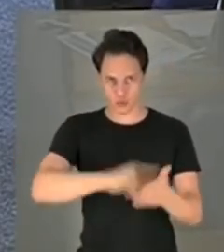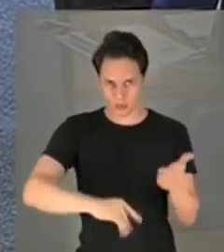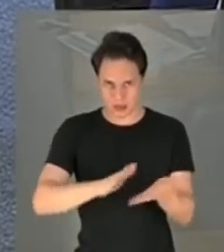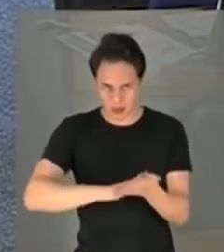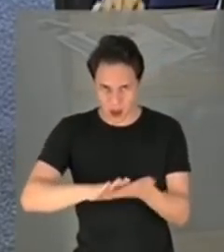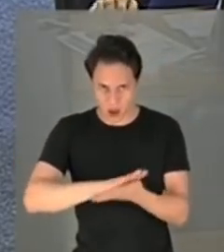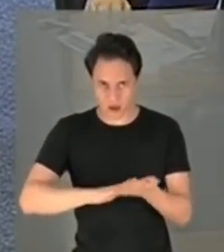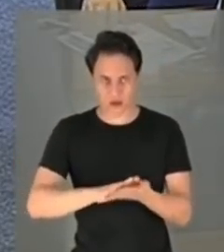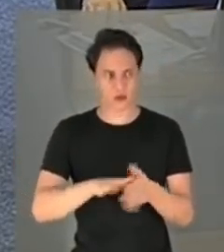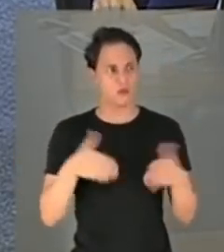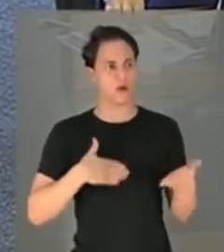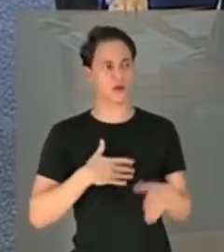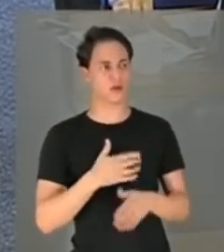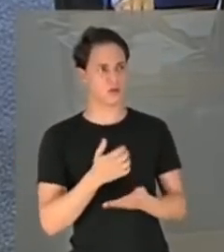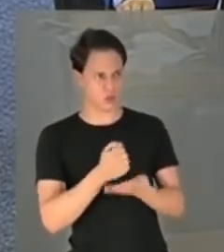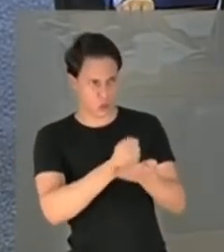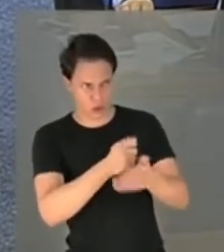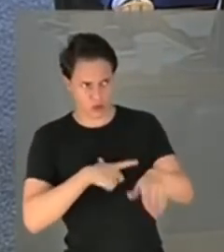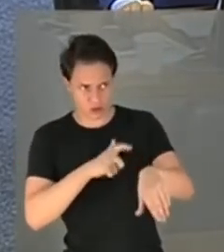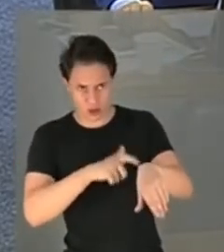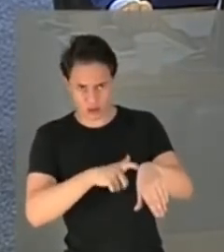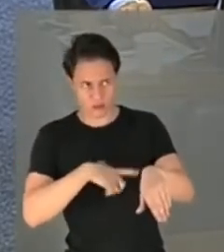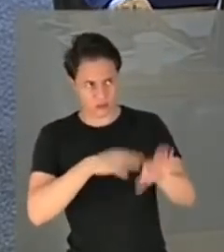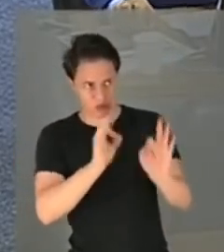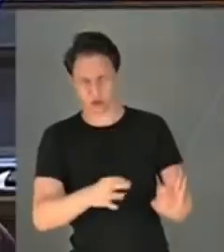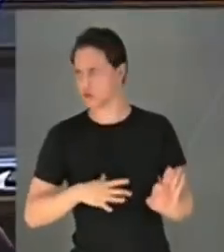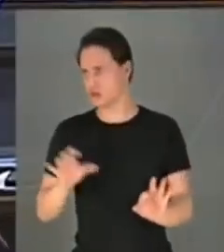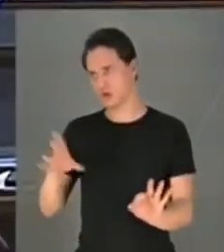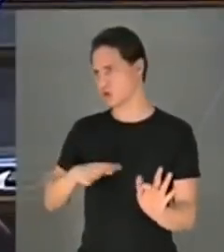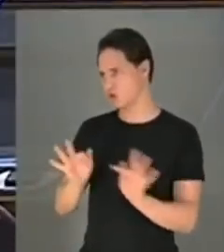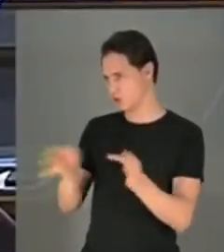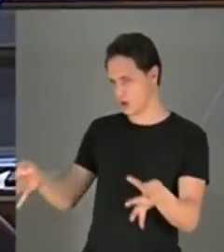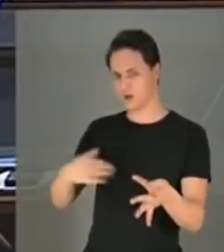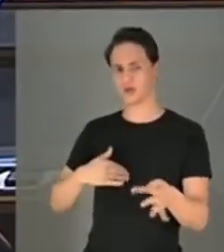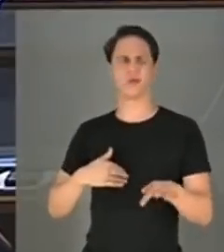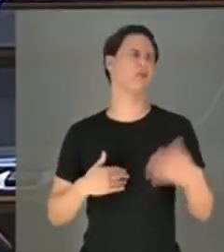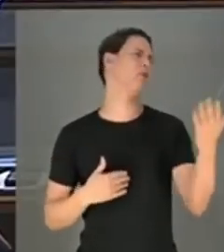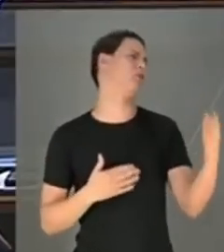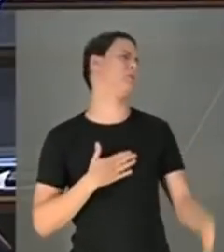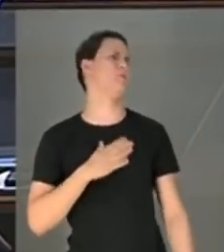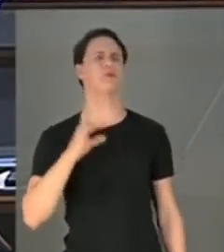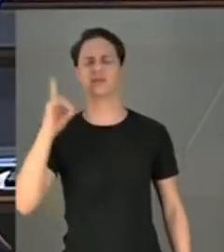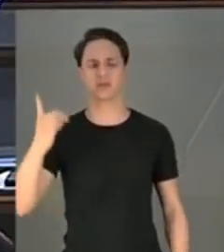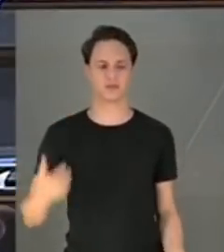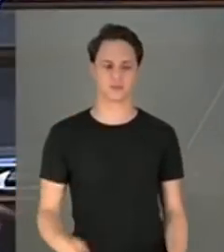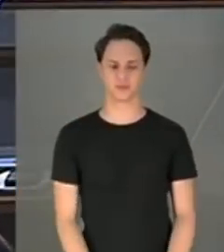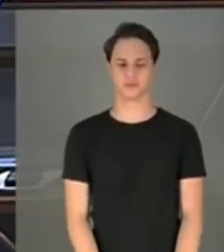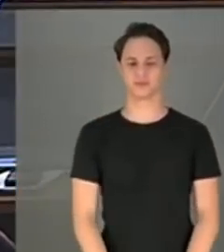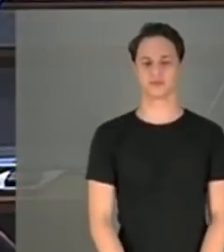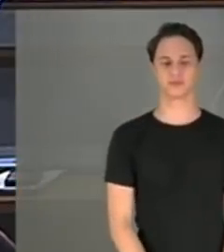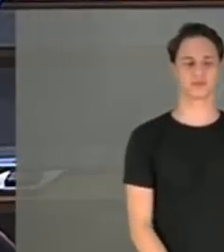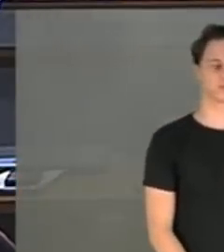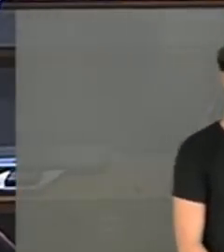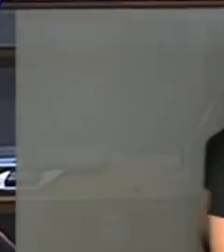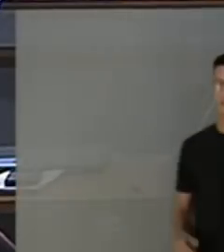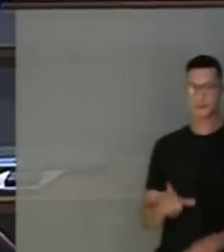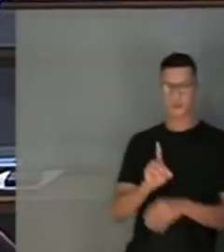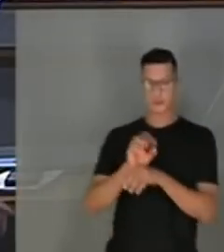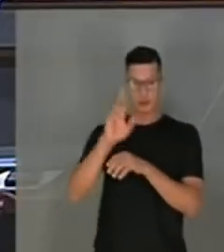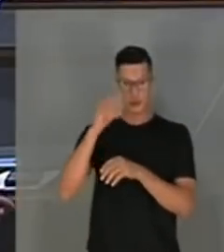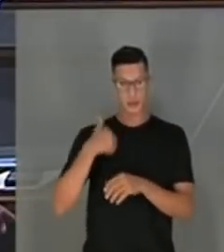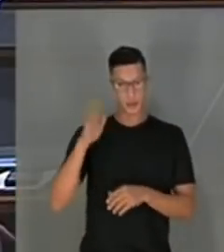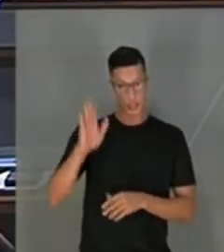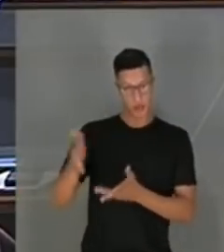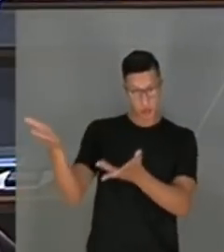O senhor está controlando o tempo, Presidente? Obrigado. Pelo amor de Deus, é difícil. Aí é difícil. Doutora, eu vou já